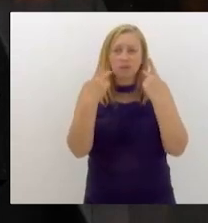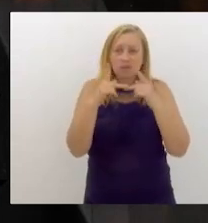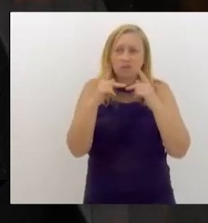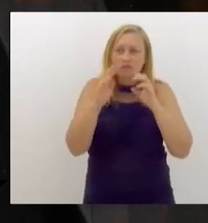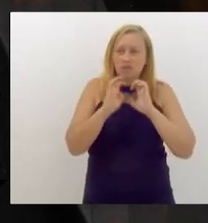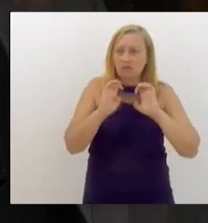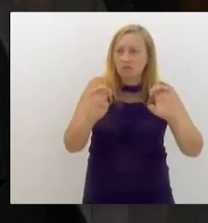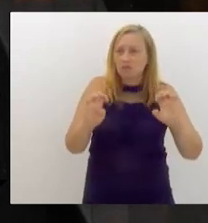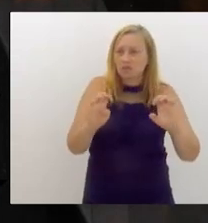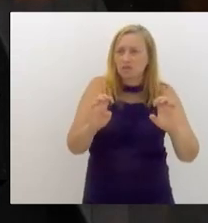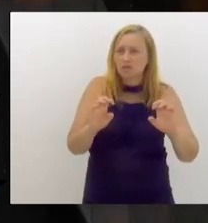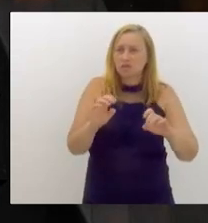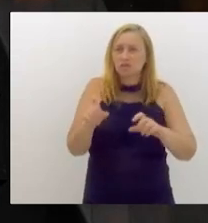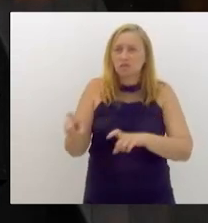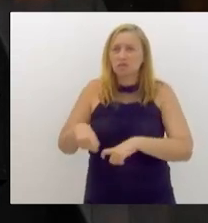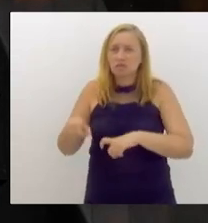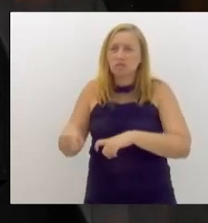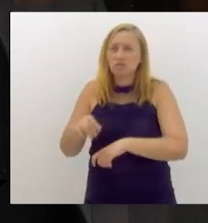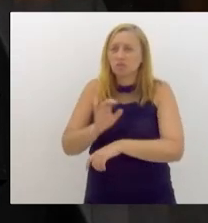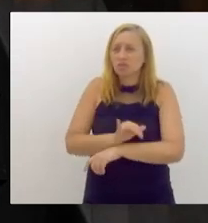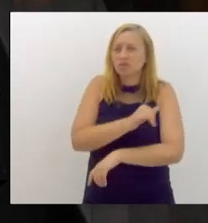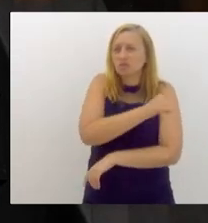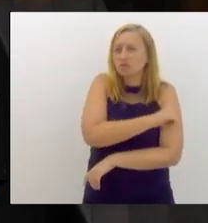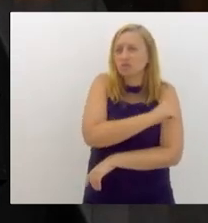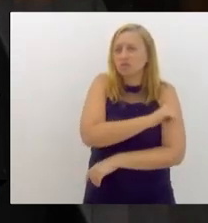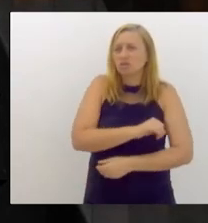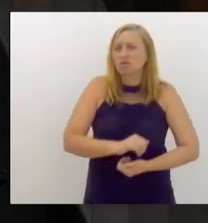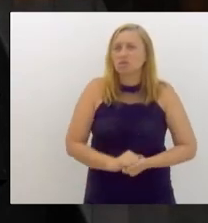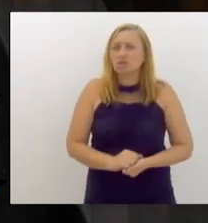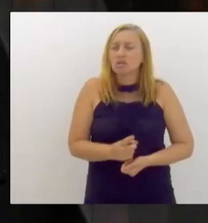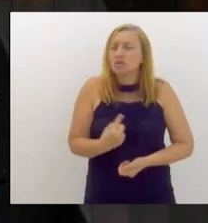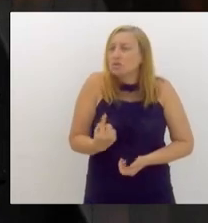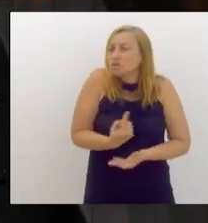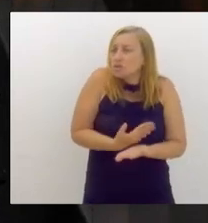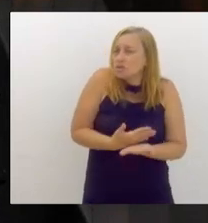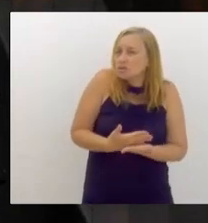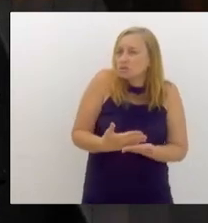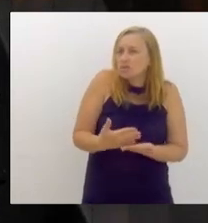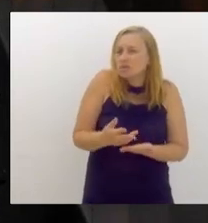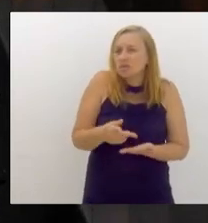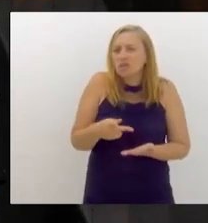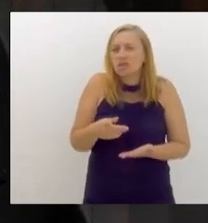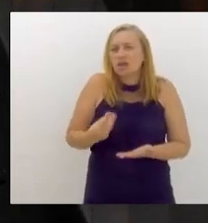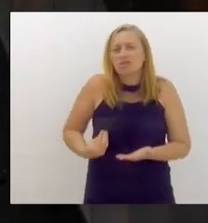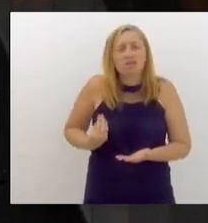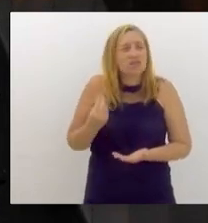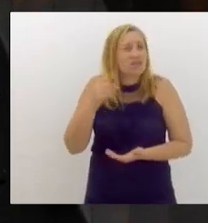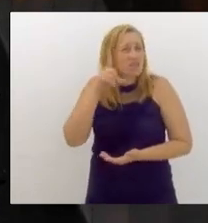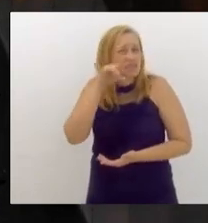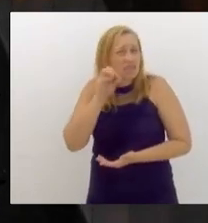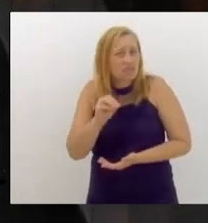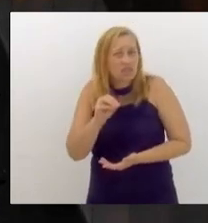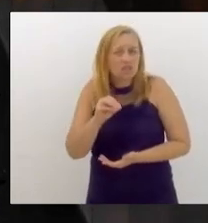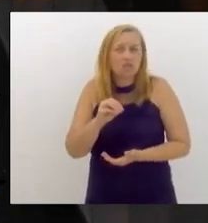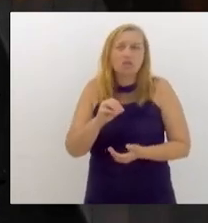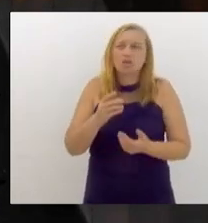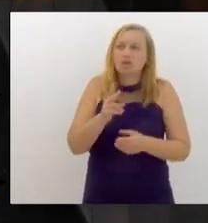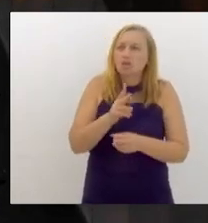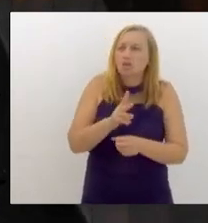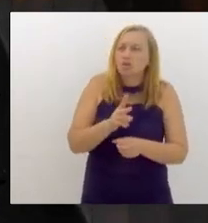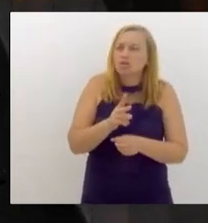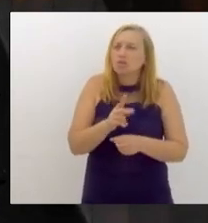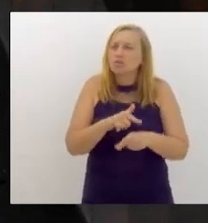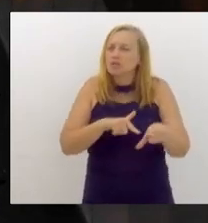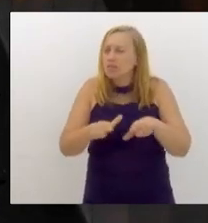no interior do estado do Rio de Janeiro, e nós começamos a vida muito cedo buscando a sobrevivência, o